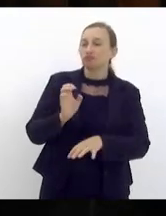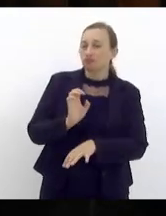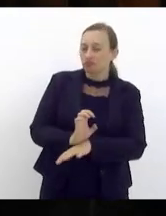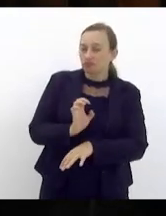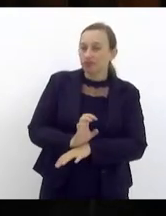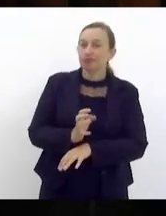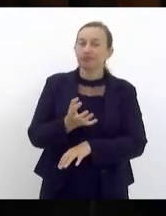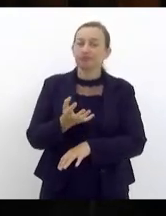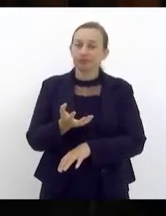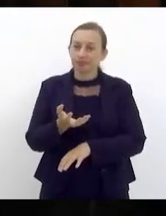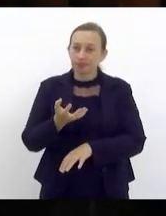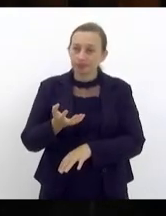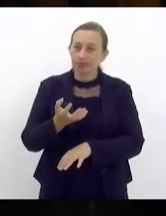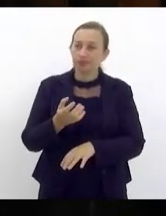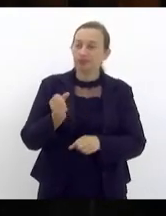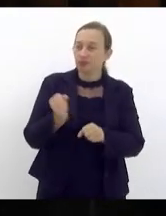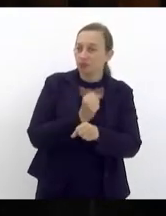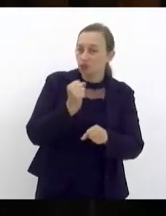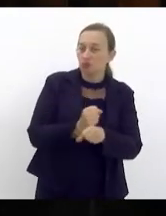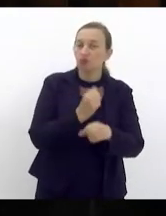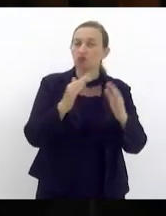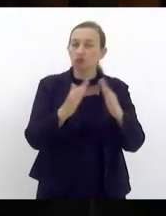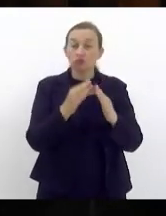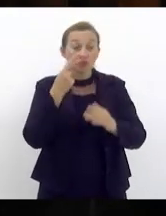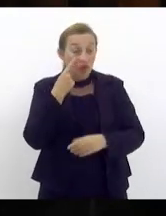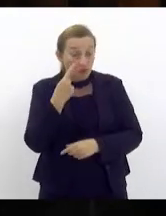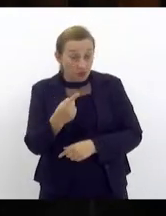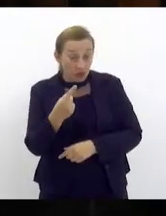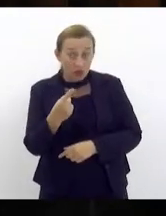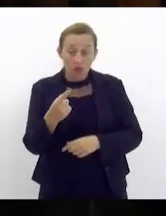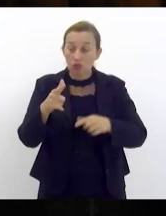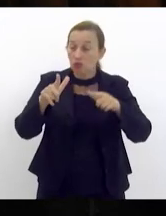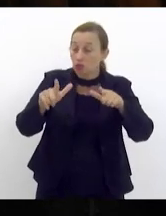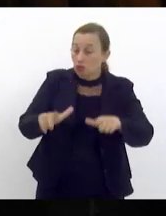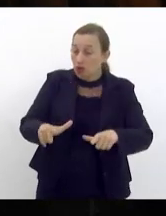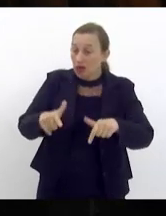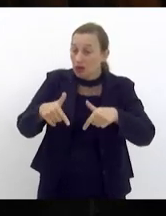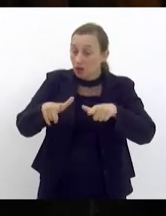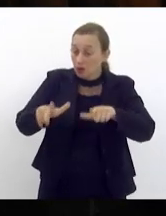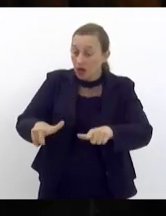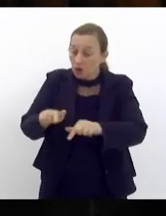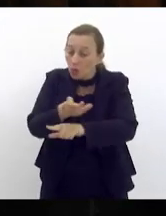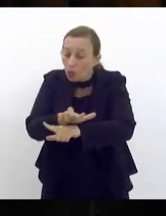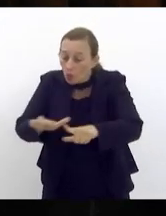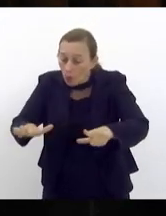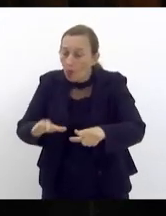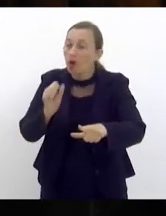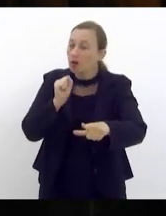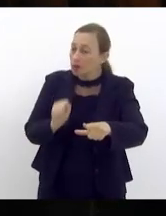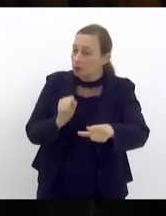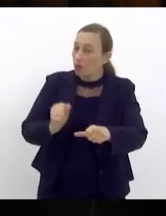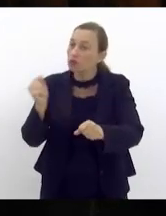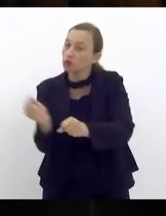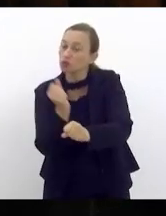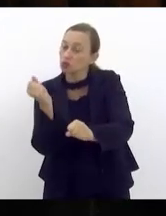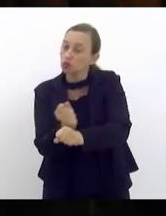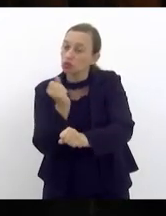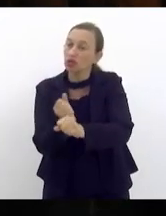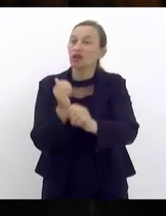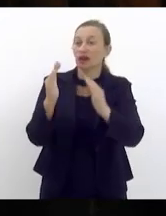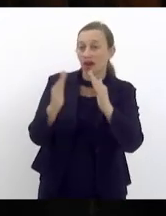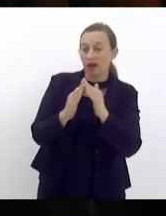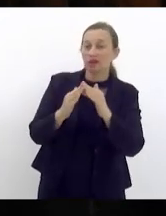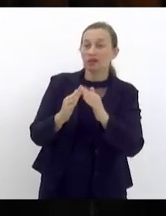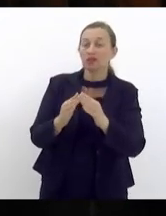o estado do Rio de Janeiro já identificou terrenos próprios para que possam se construir essas moradias